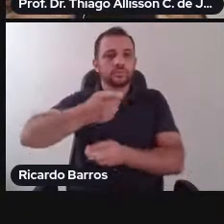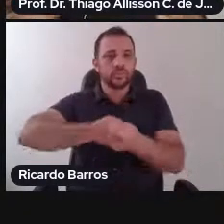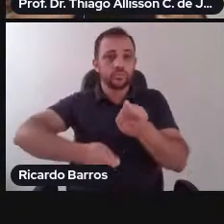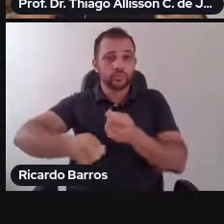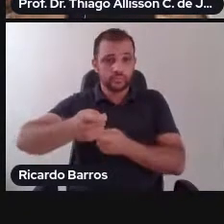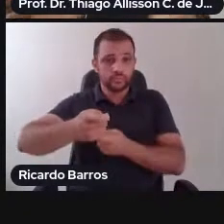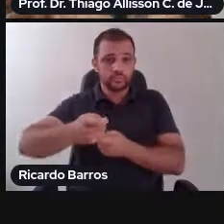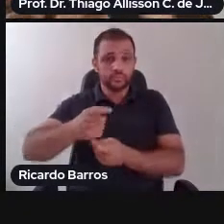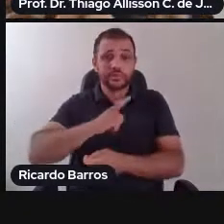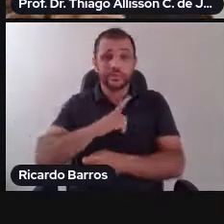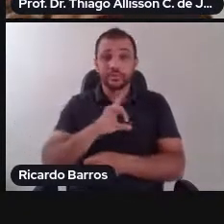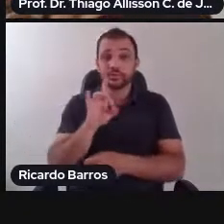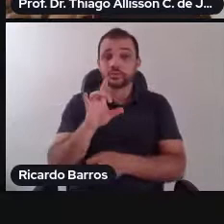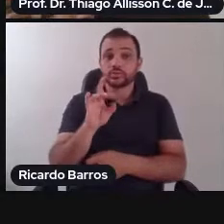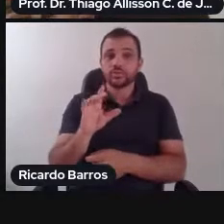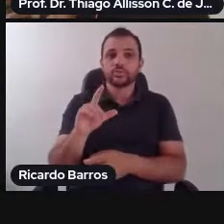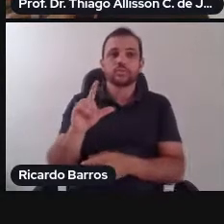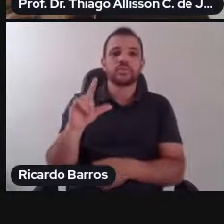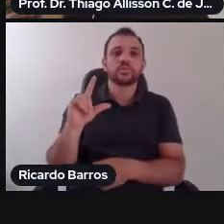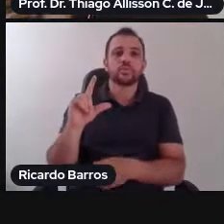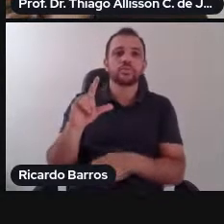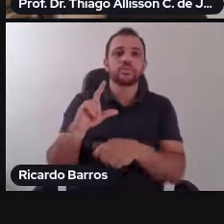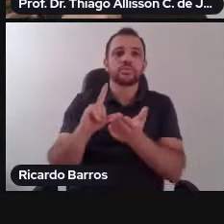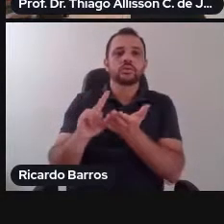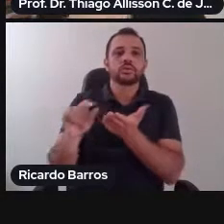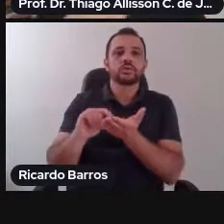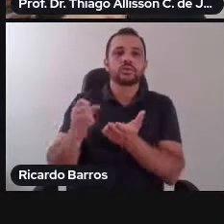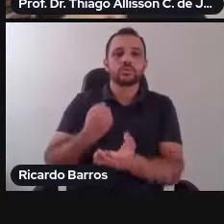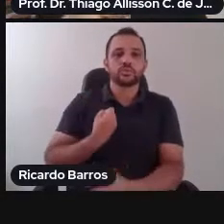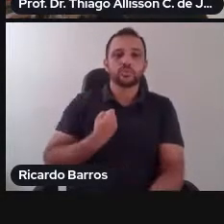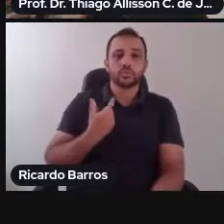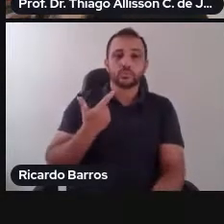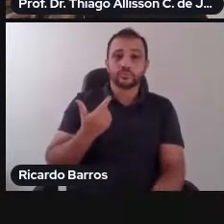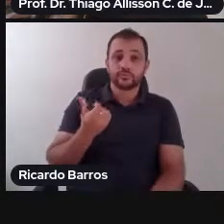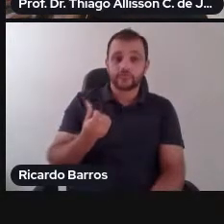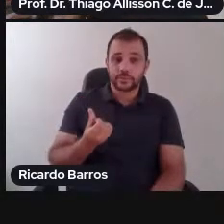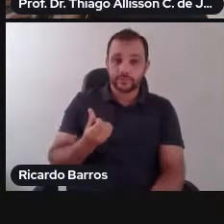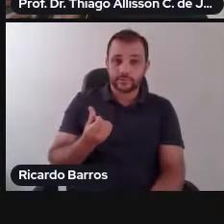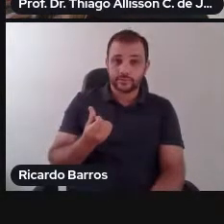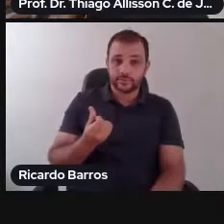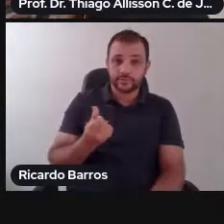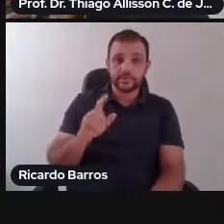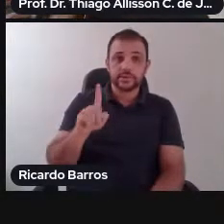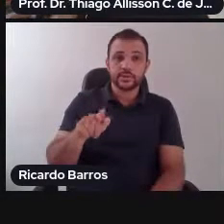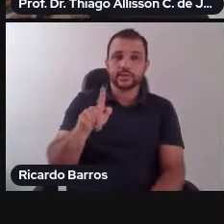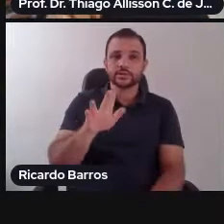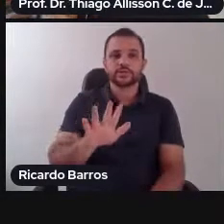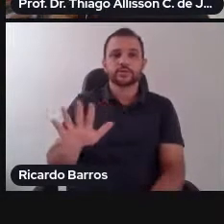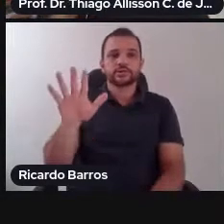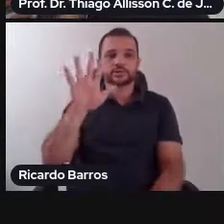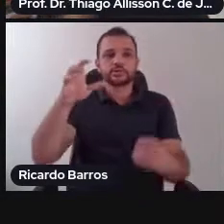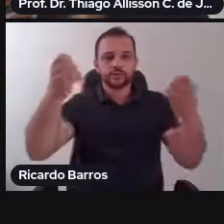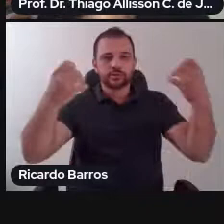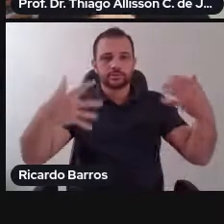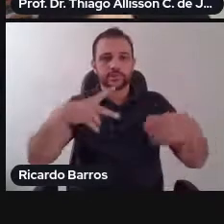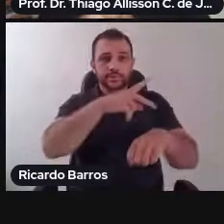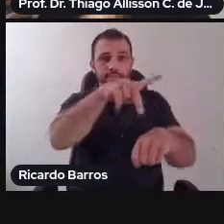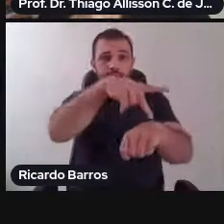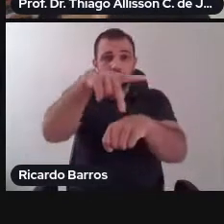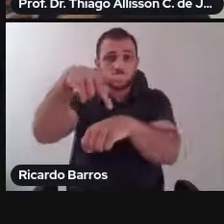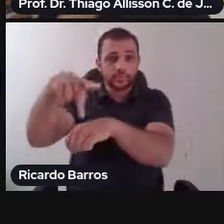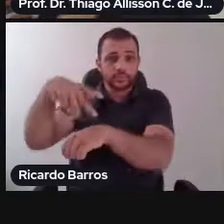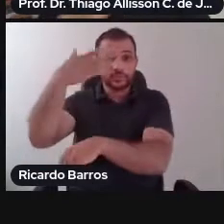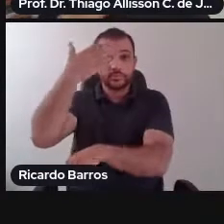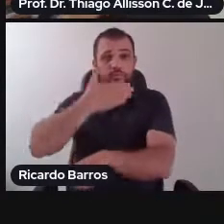26, que nós vamos considerar como um artigo dispositivo genérico, no qual os Estados partes comprometem-se adotar providências